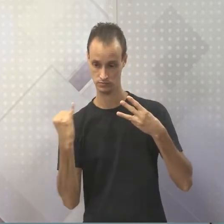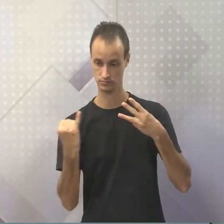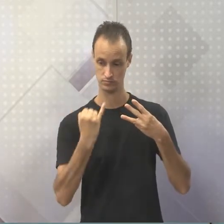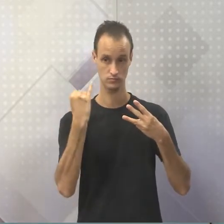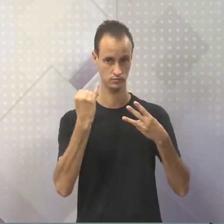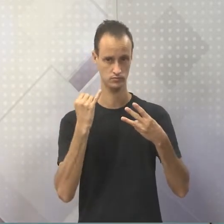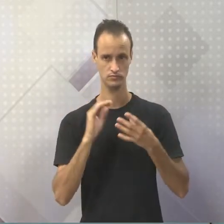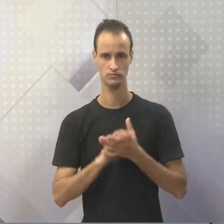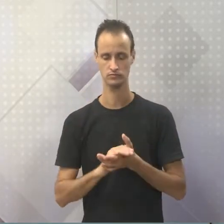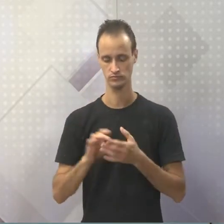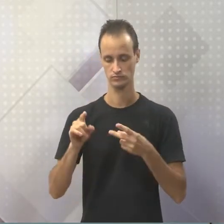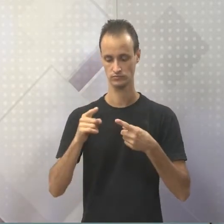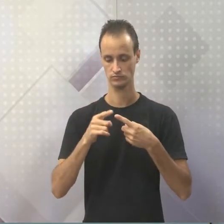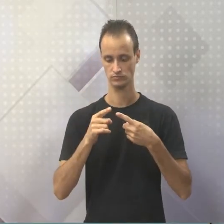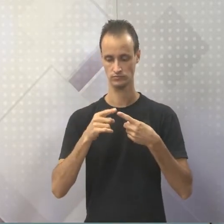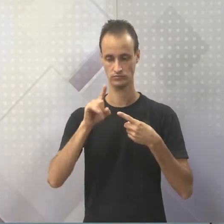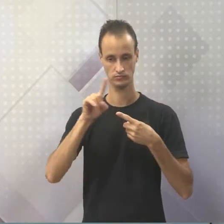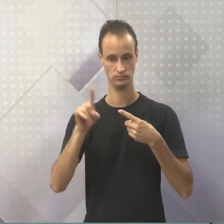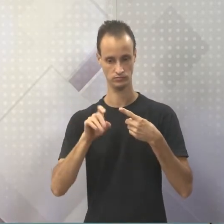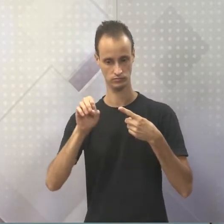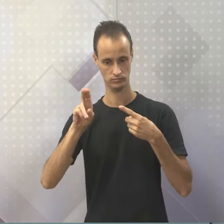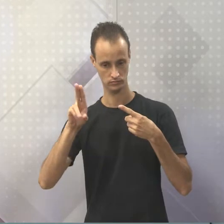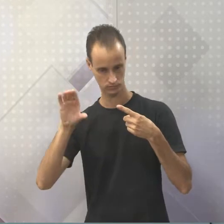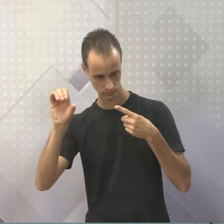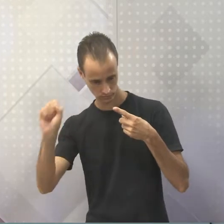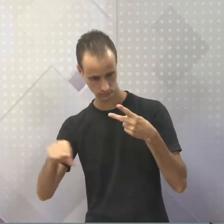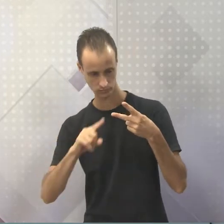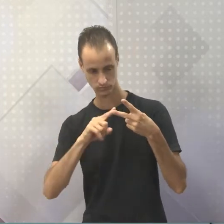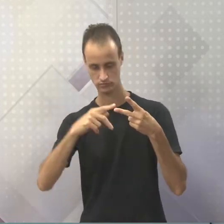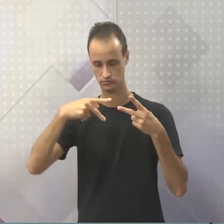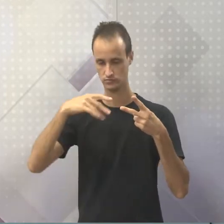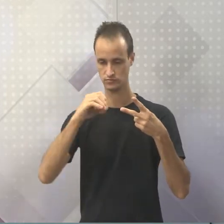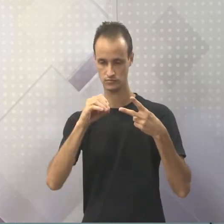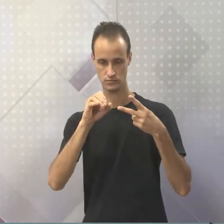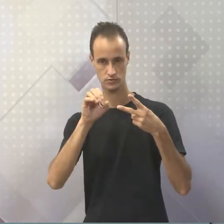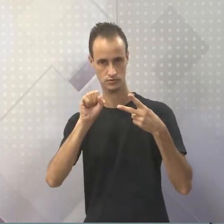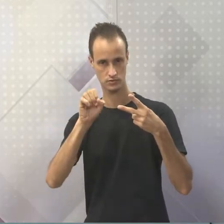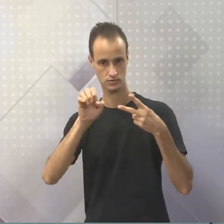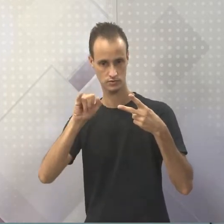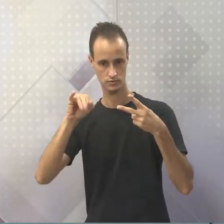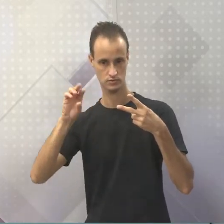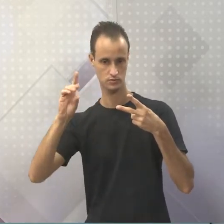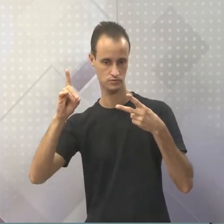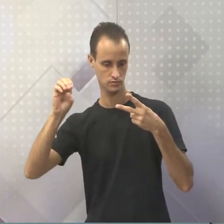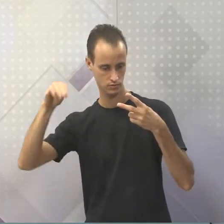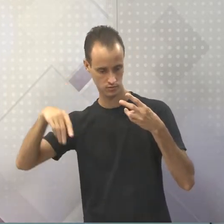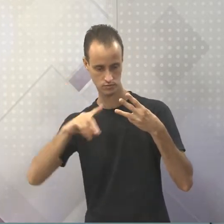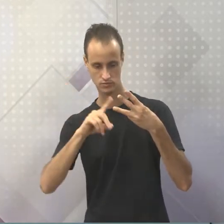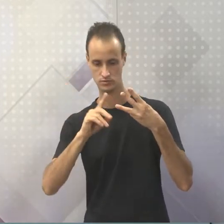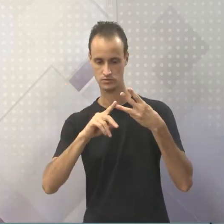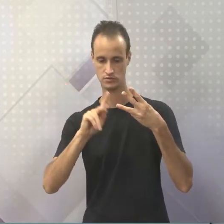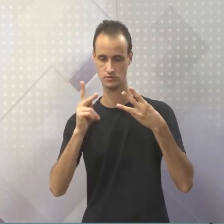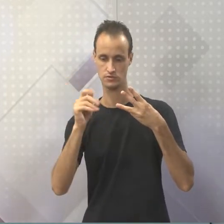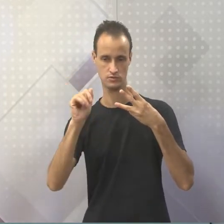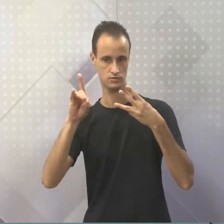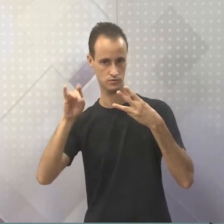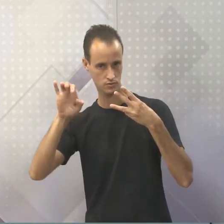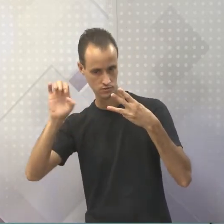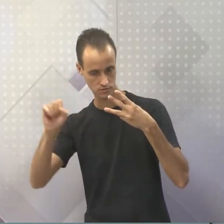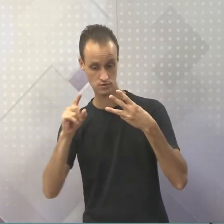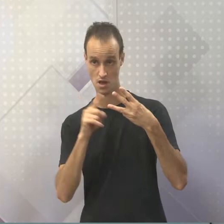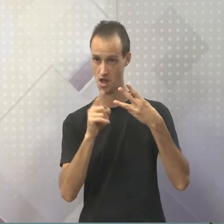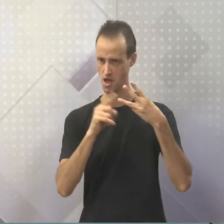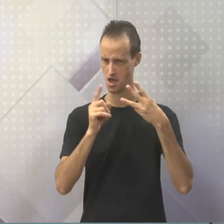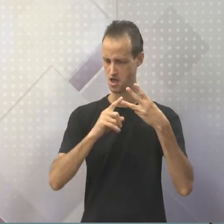importantes. Além de Zeus, existem o Poseidon e Hades. Para muitos, Hades é o deus da guerra, o deus do